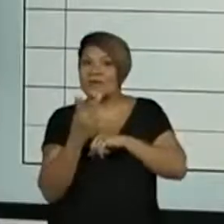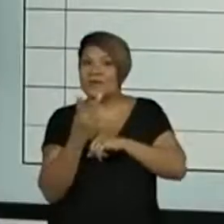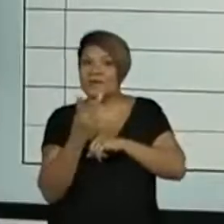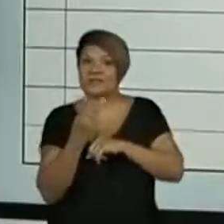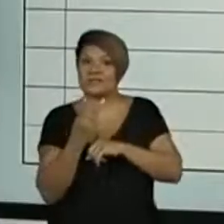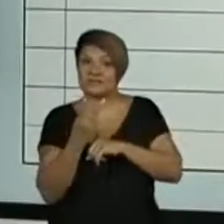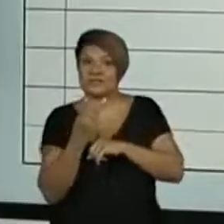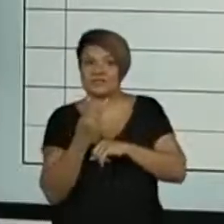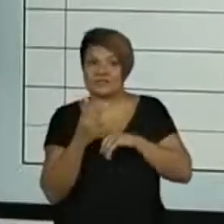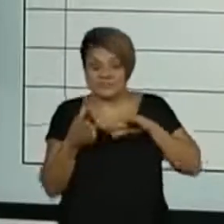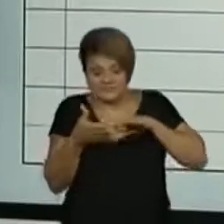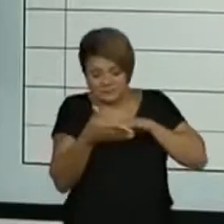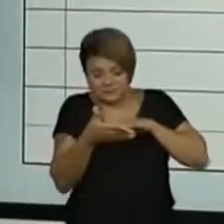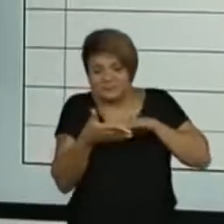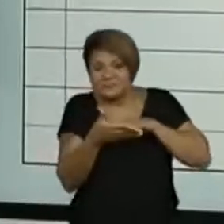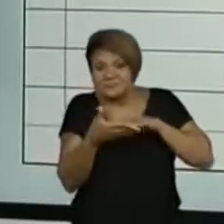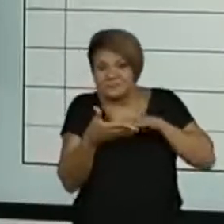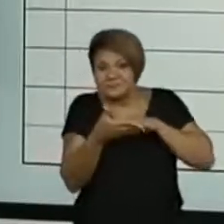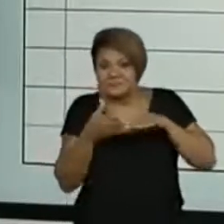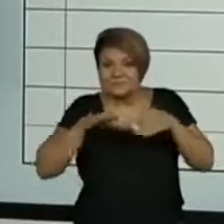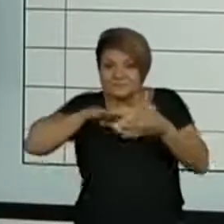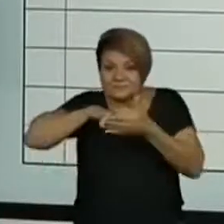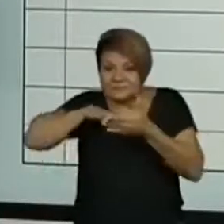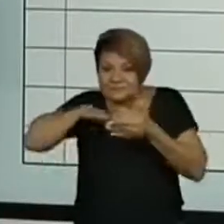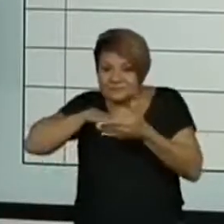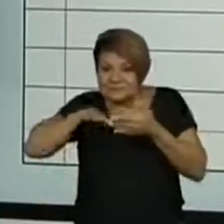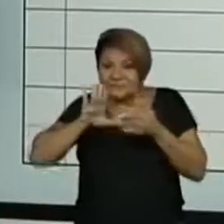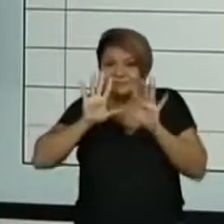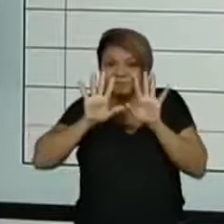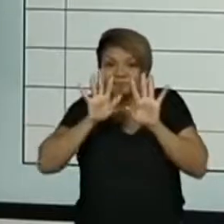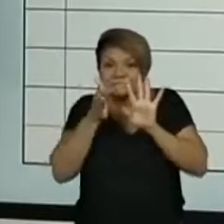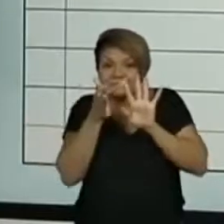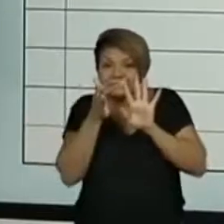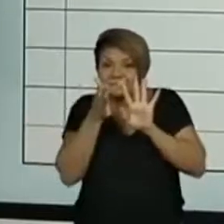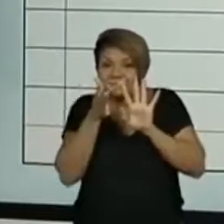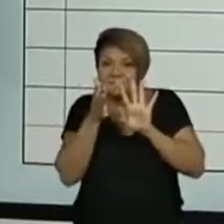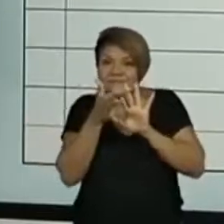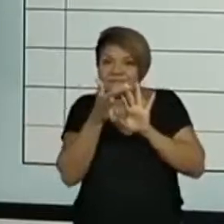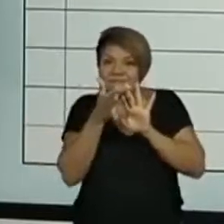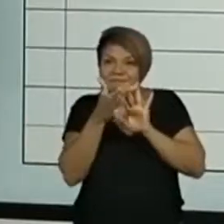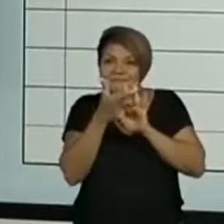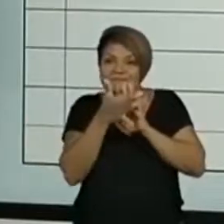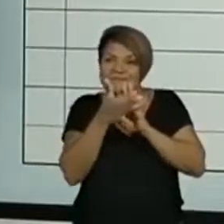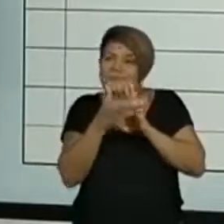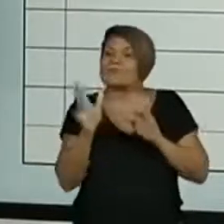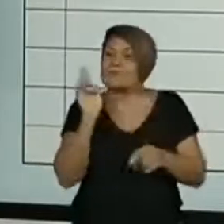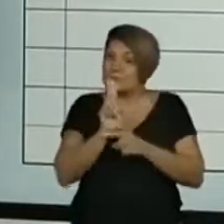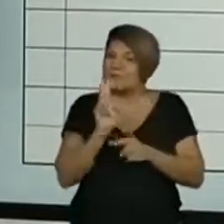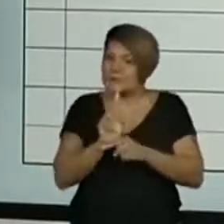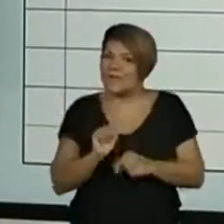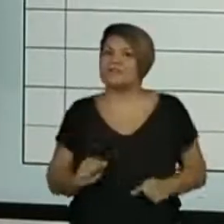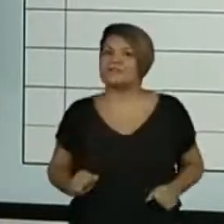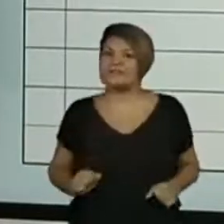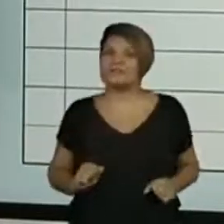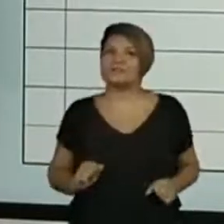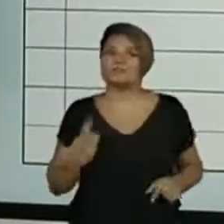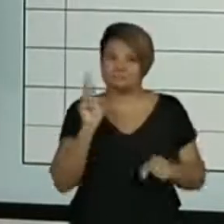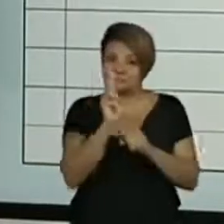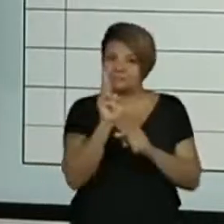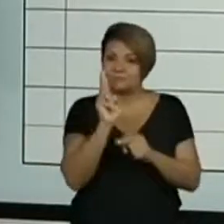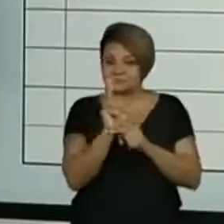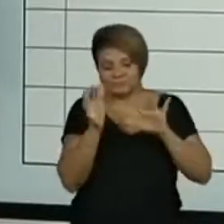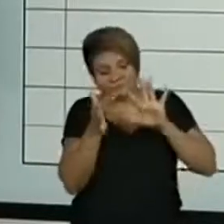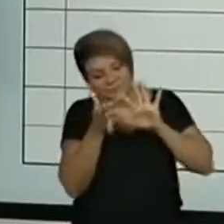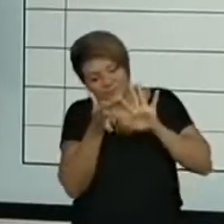as nossas extremidades, que são as nossas pontinhas dos dedos. Tudo bem? Então, vou colocar aqui, protege a